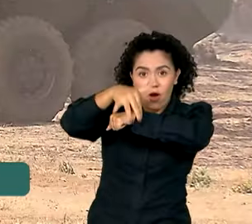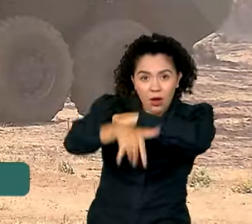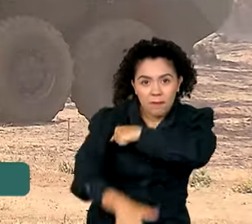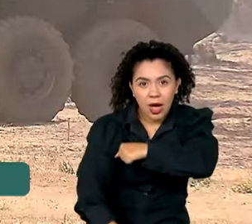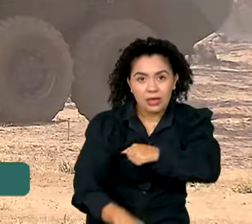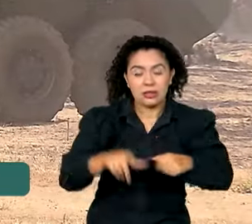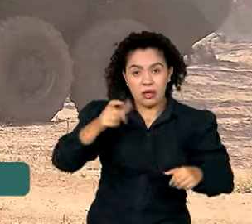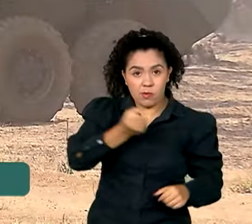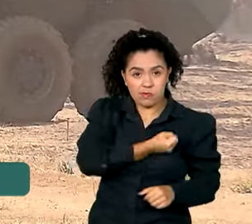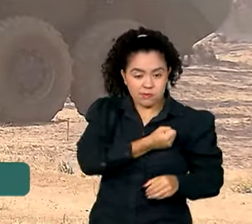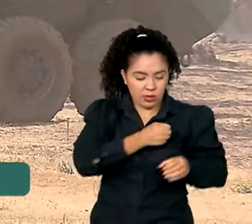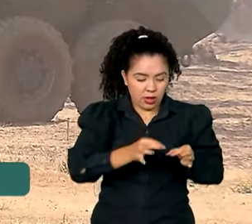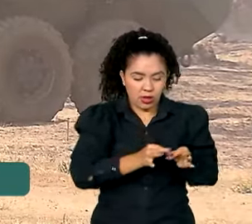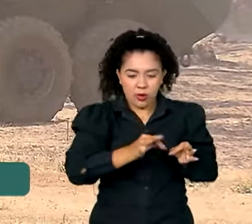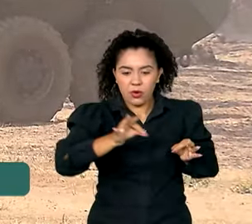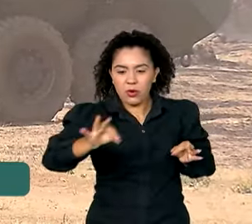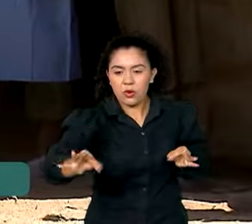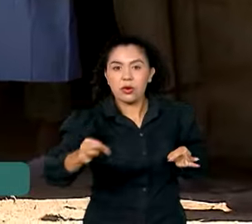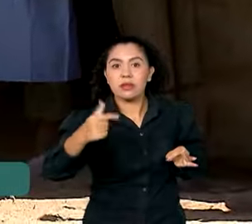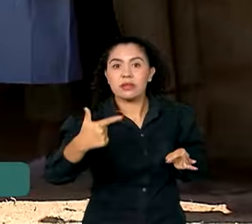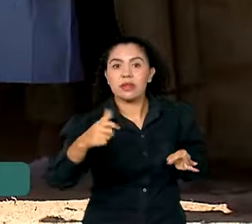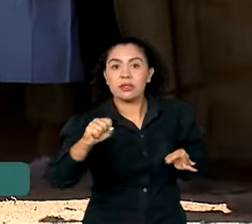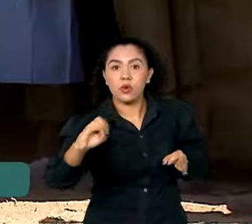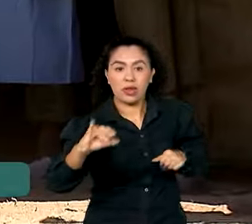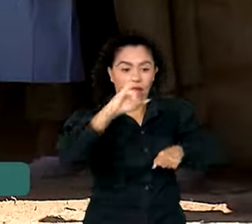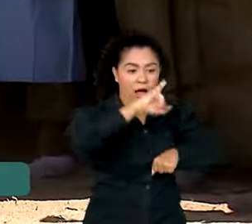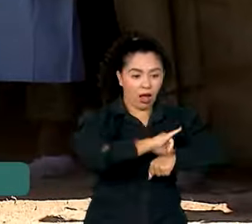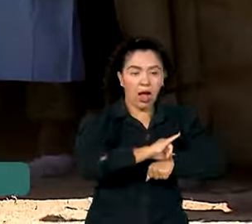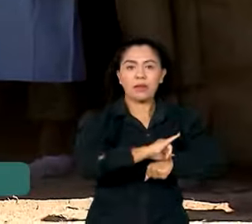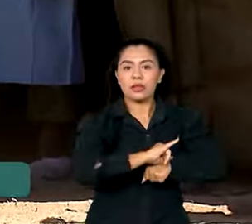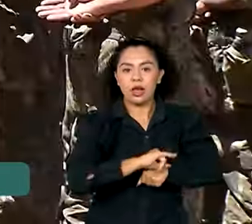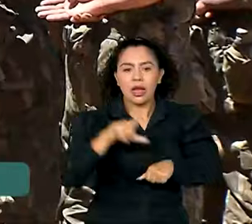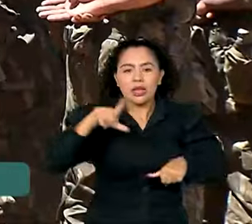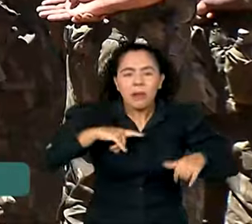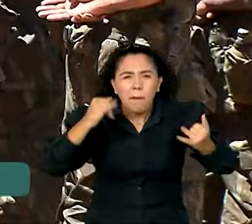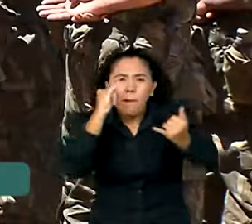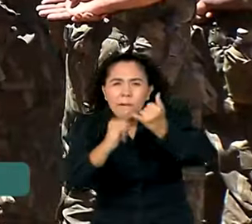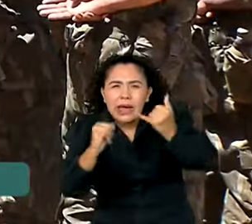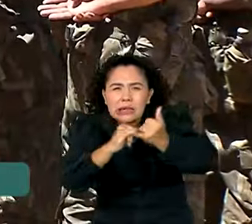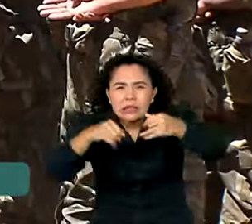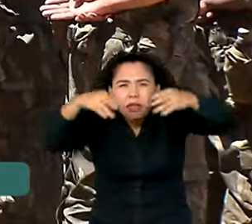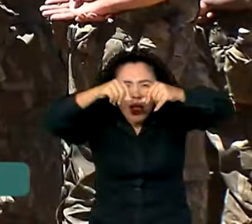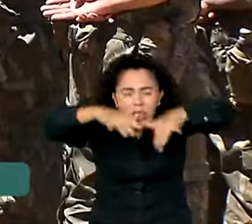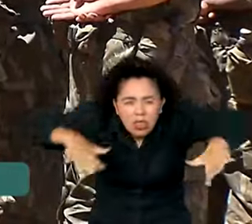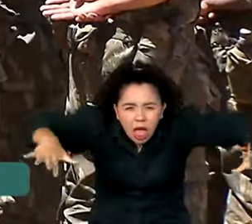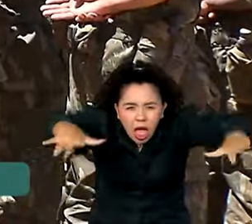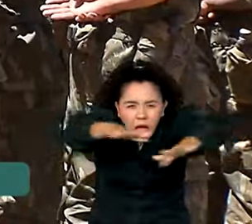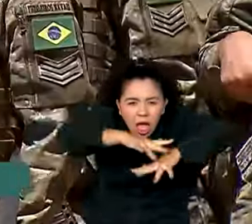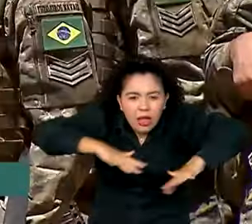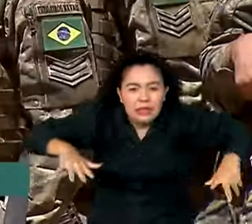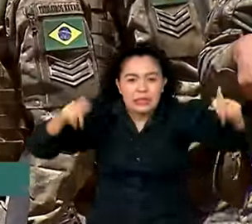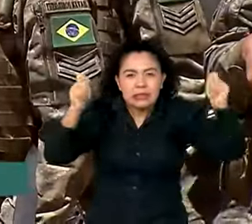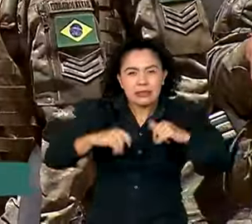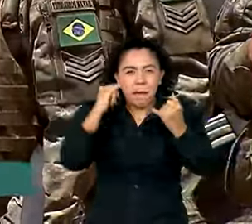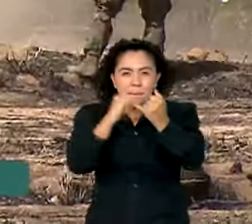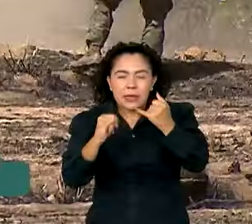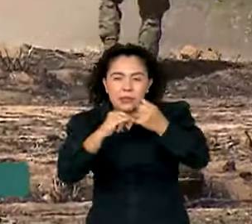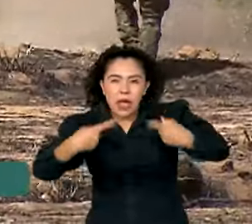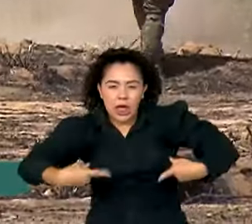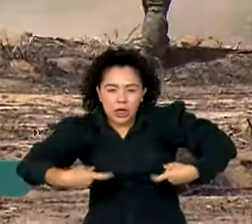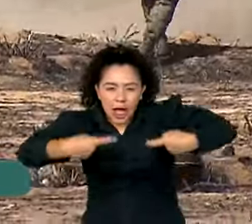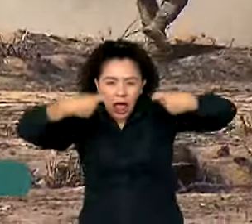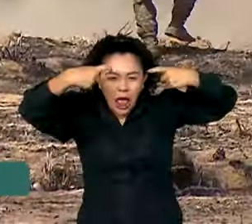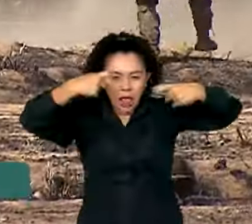280 quilômetros da capital do estado, tem clima de deserto, o que ajuda a desenhar o cenário de uma guerra.